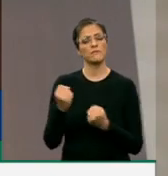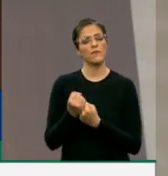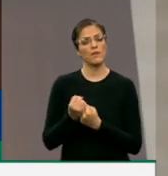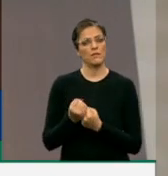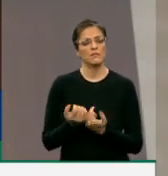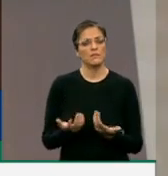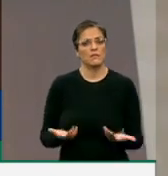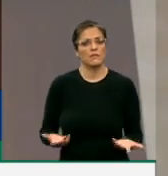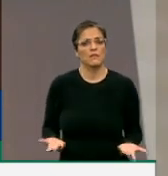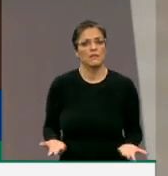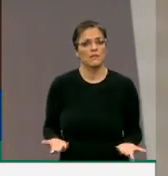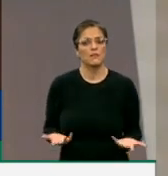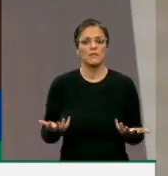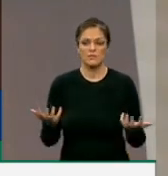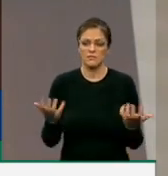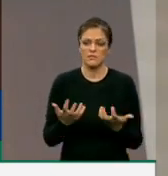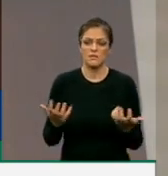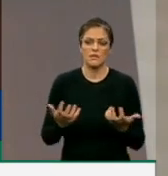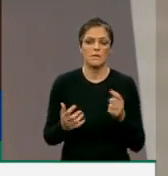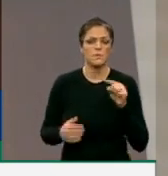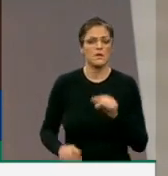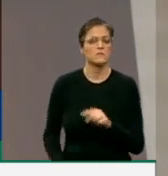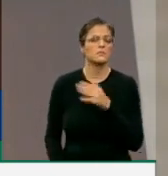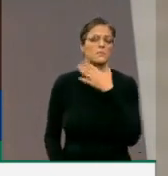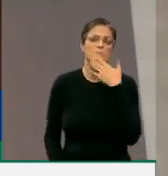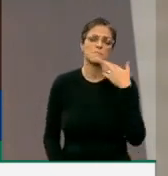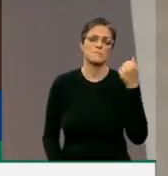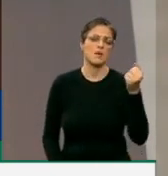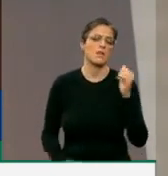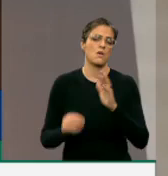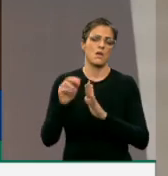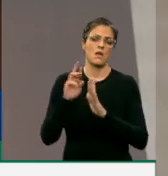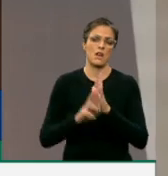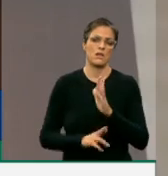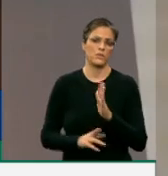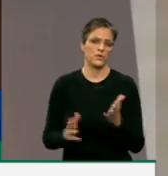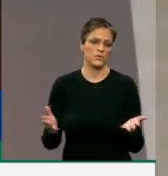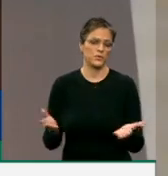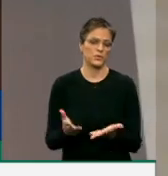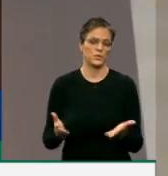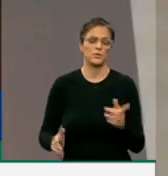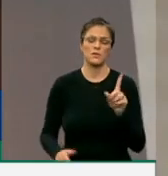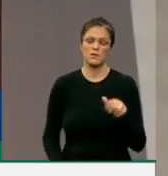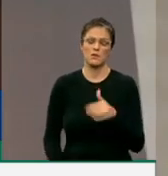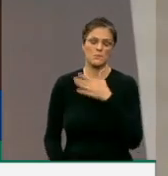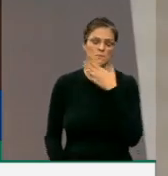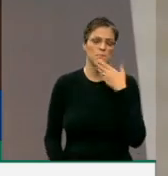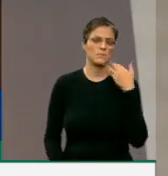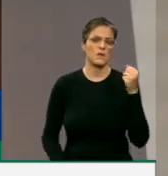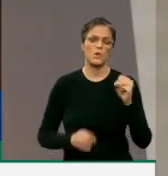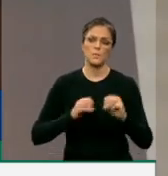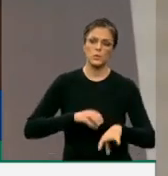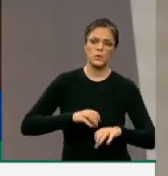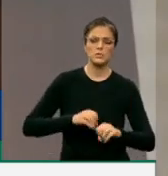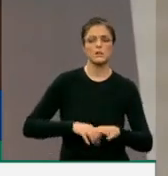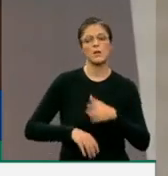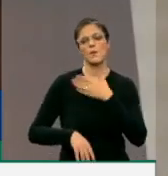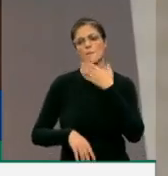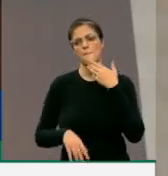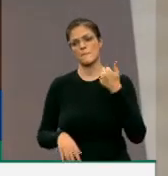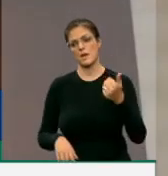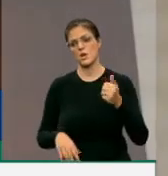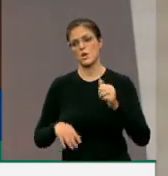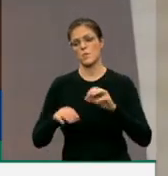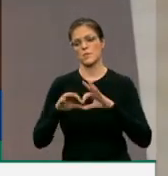mas nós queremos aprová-lo na íntegra, porque é melhor para a educação pública. É melhor para as famílias brasileiras. Não adianta ter um presidente que